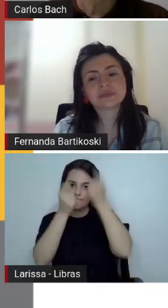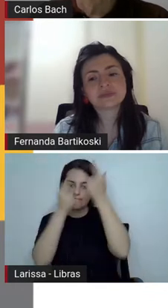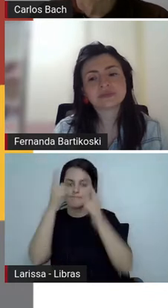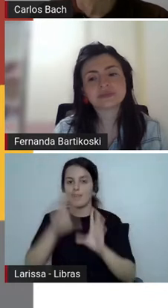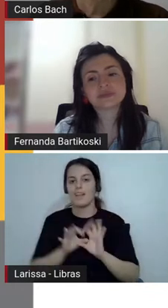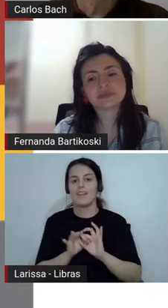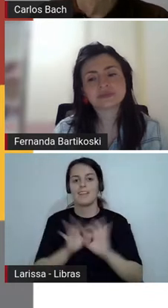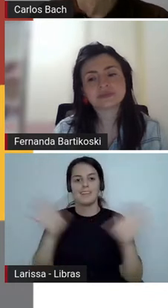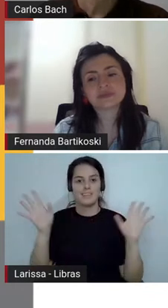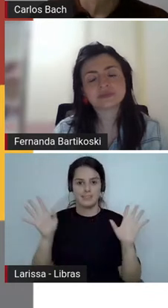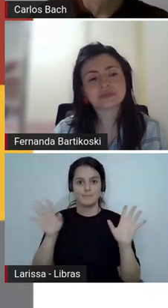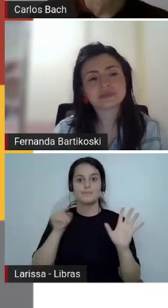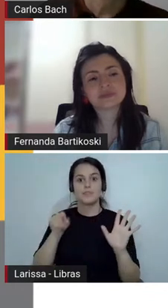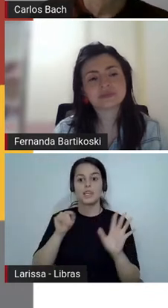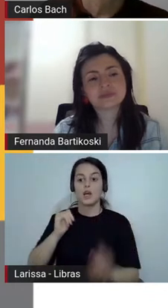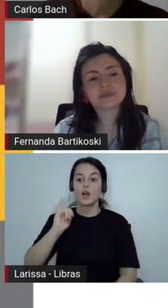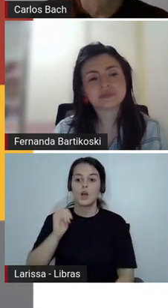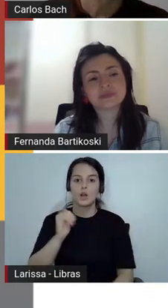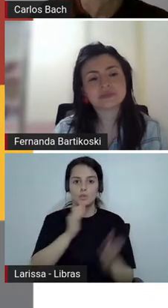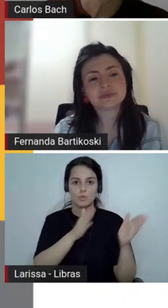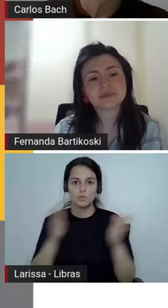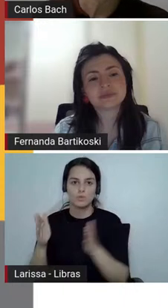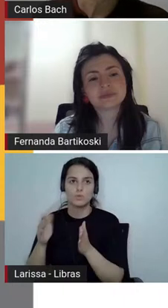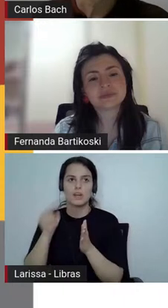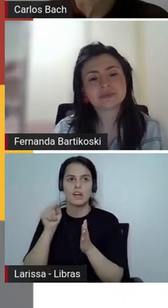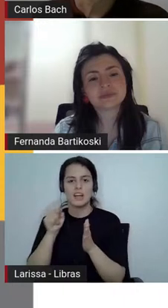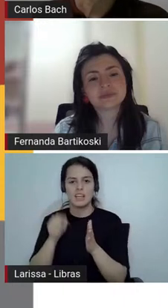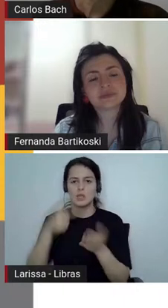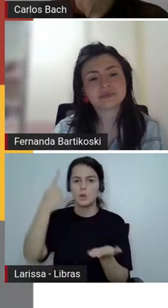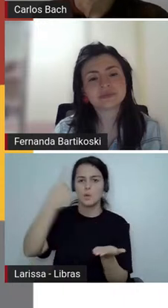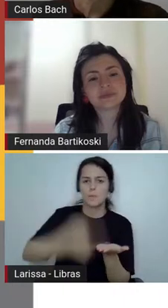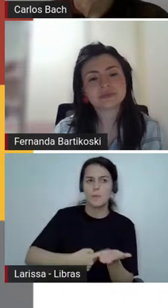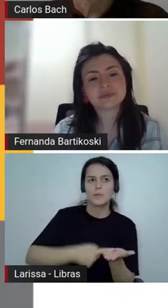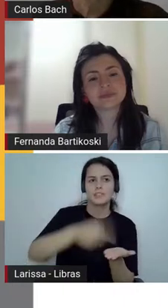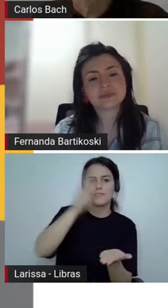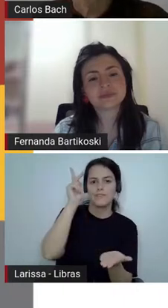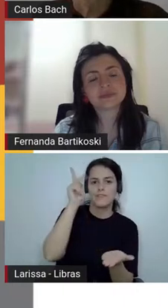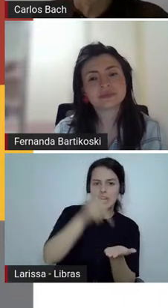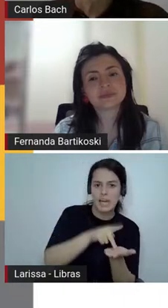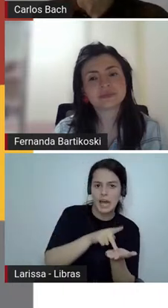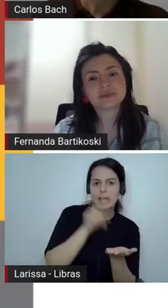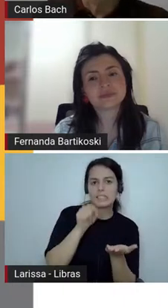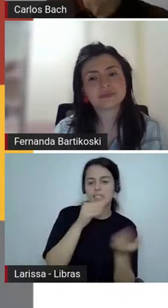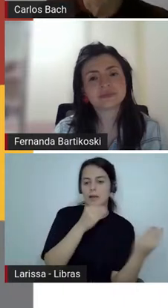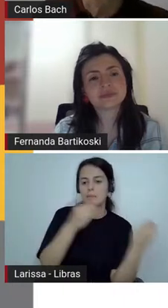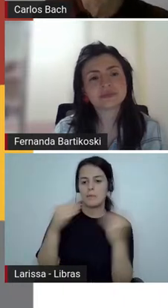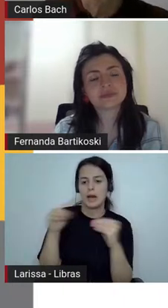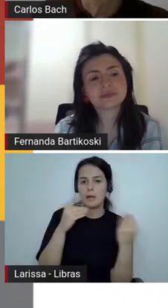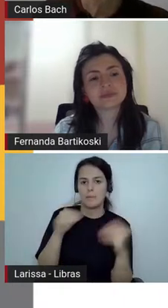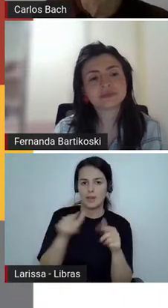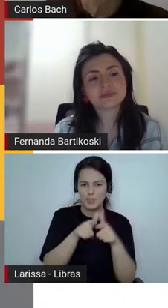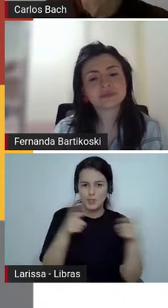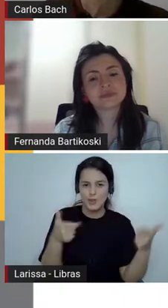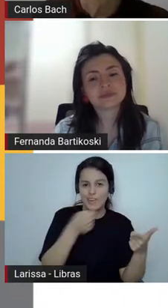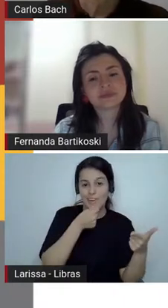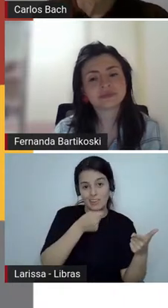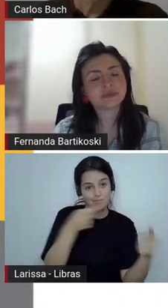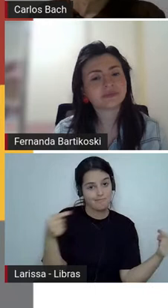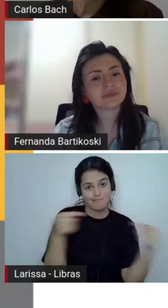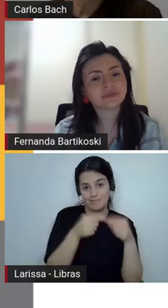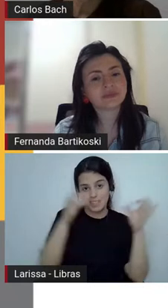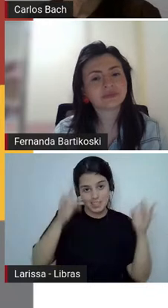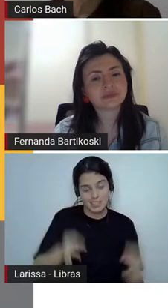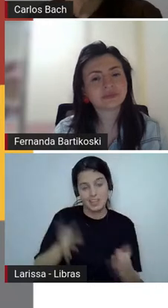compromisso com mais nada, nem com a verdade dos fatos, que baliza o jornalismo, nem com o império da imaginação,